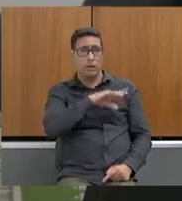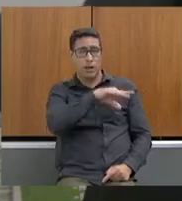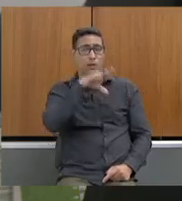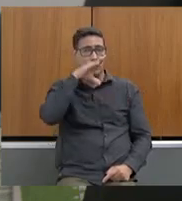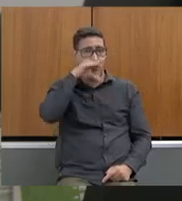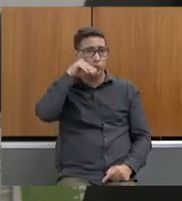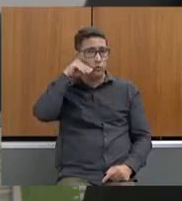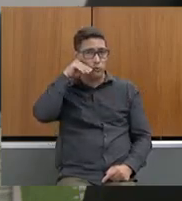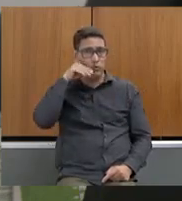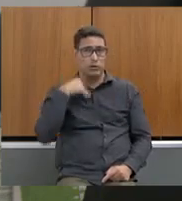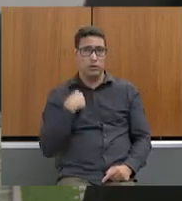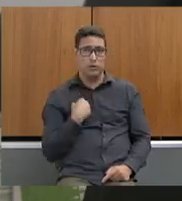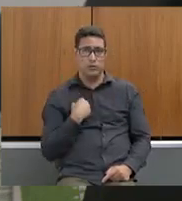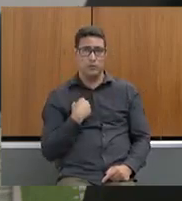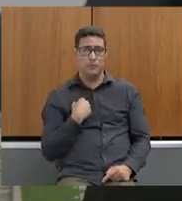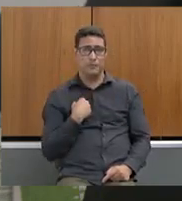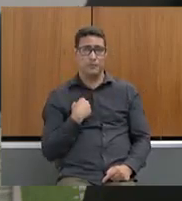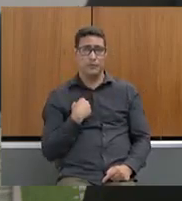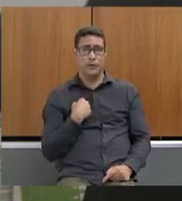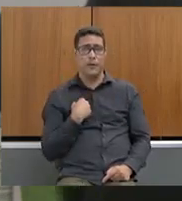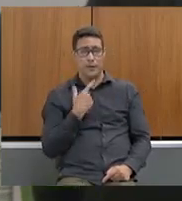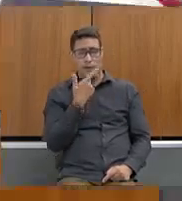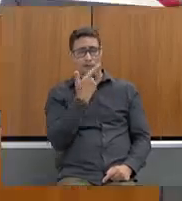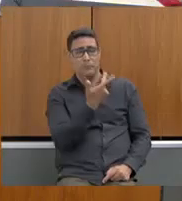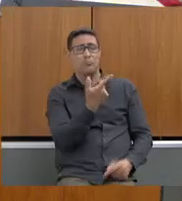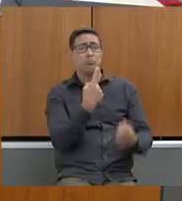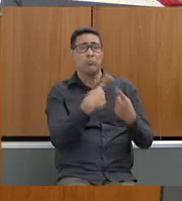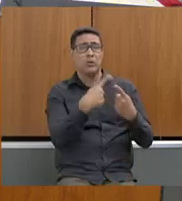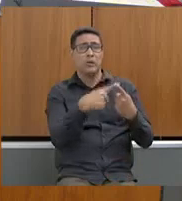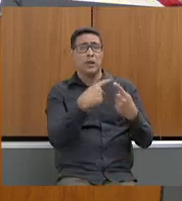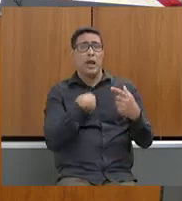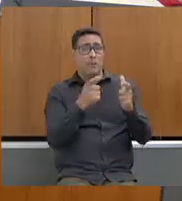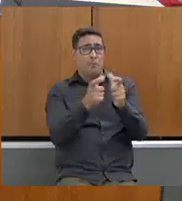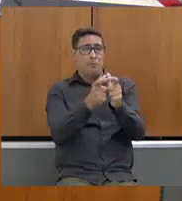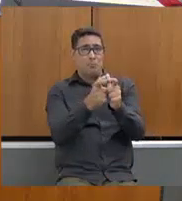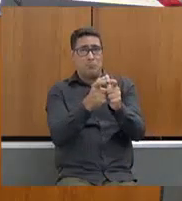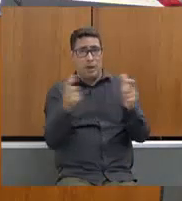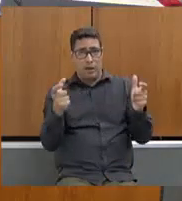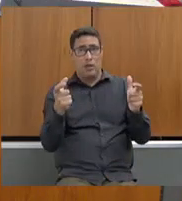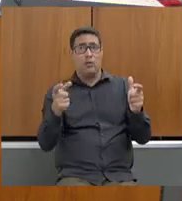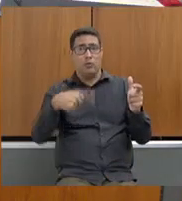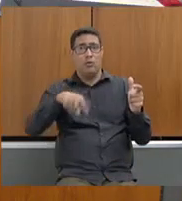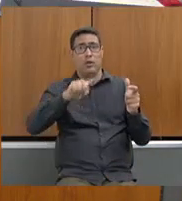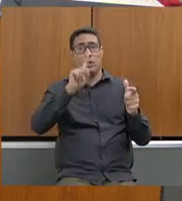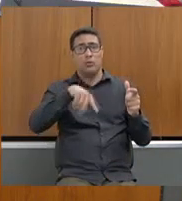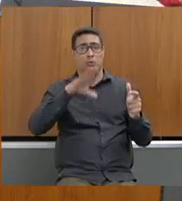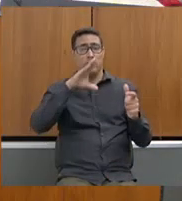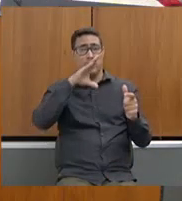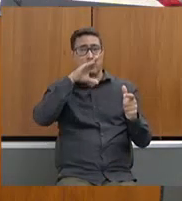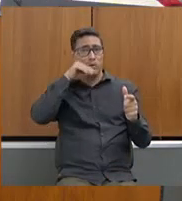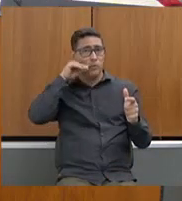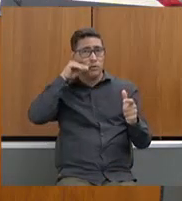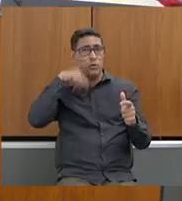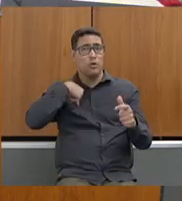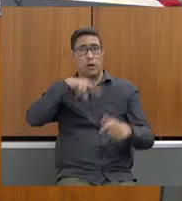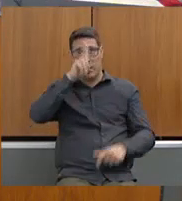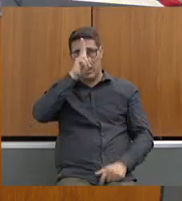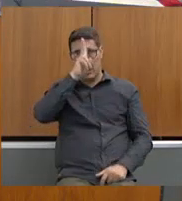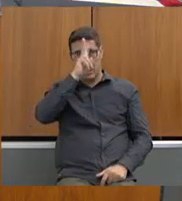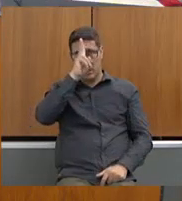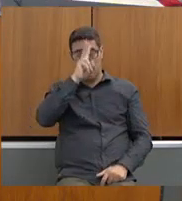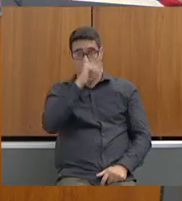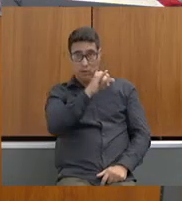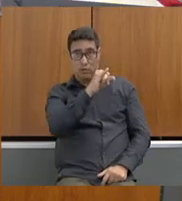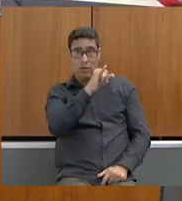Eu digo legítimo porque a grande maioria dos servidores só são lembrados quando há um ato